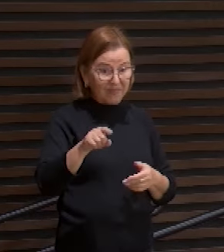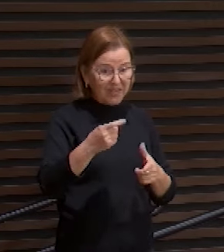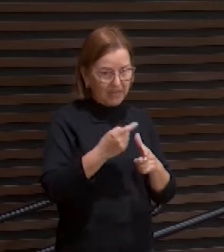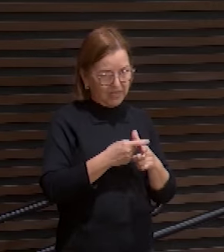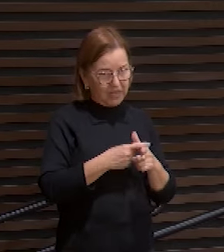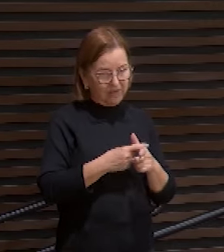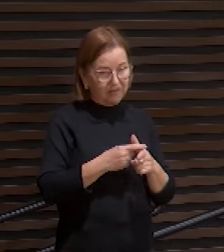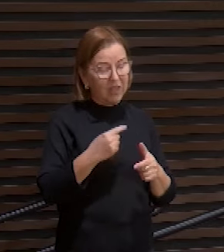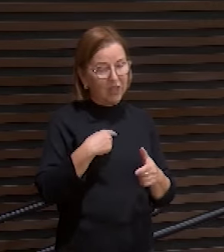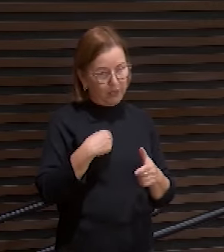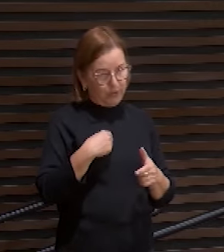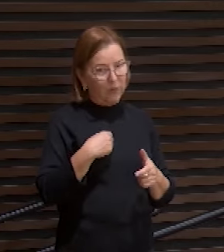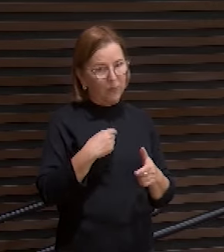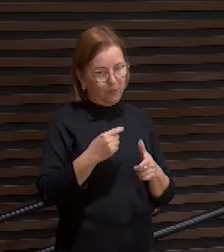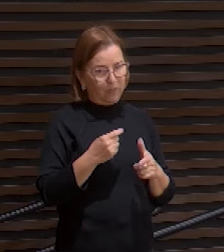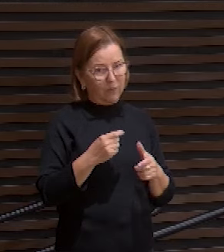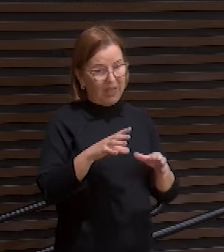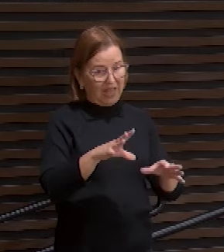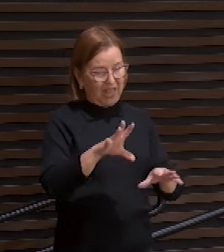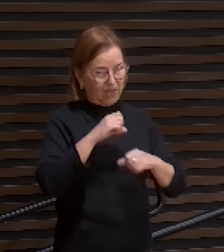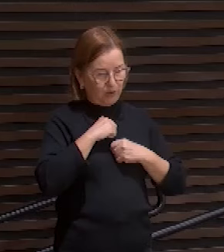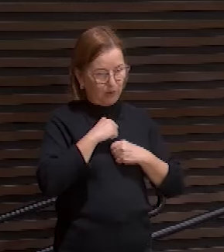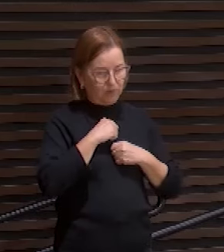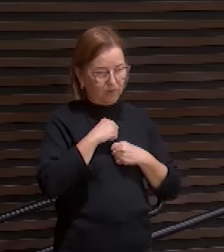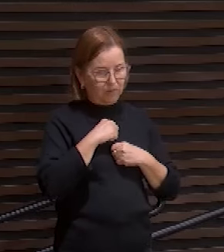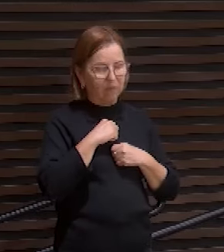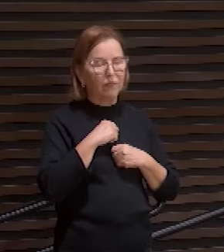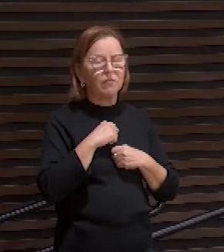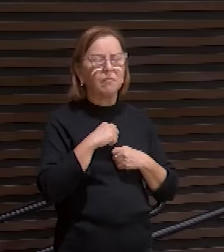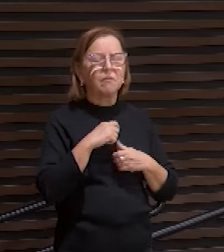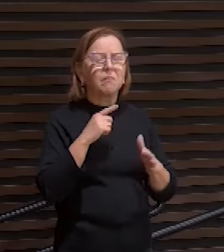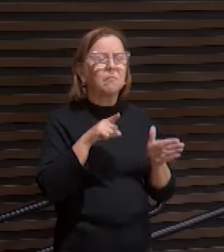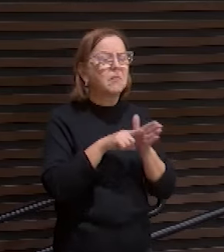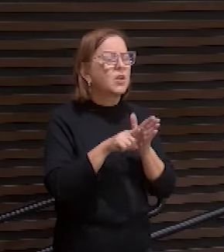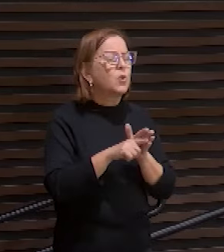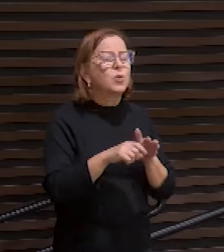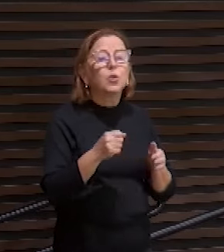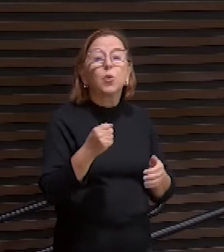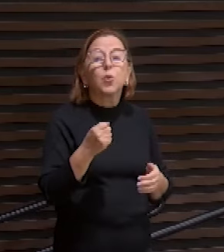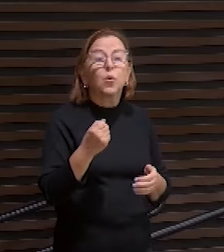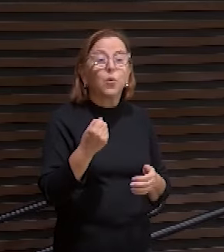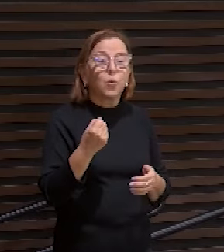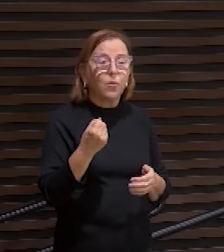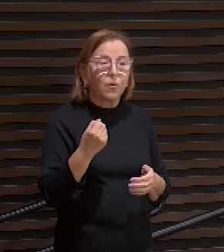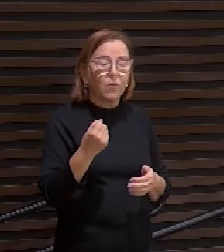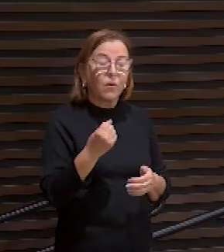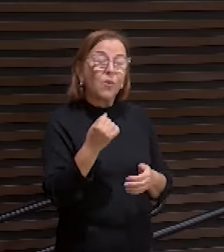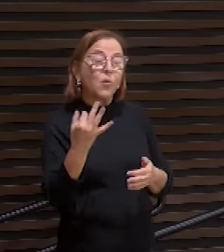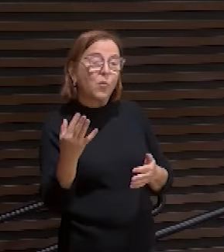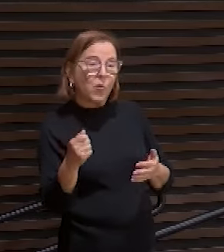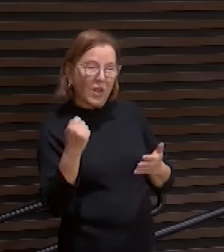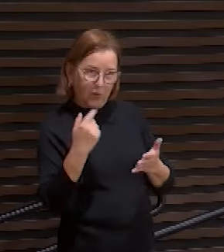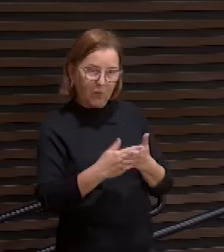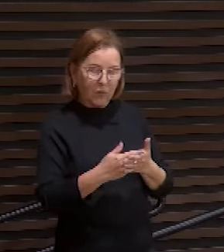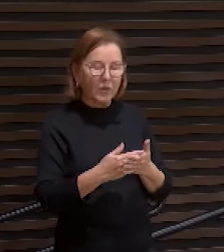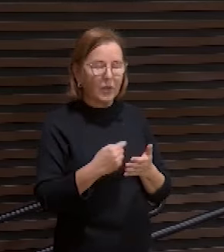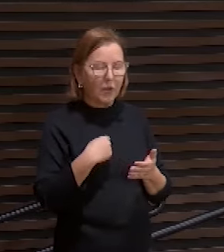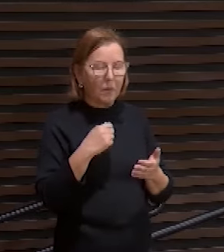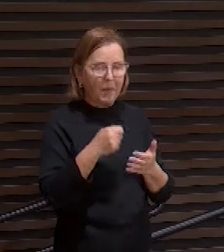eu vou até o caixa quanto custa é tanto está aqui e leva o negócio quebrado para casa